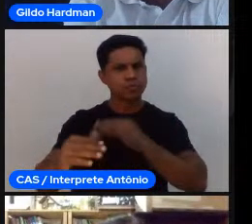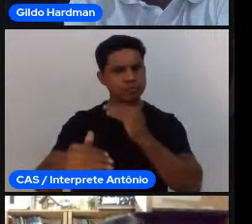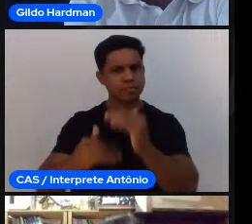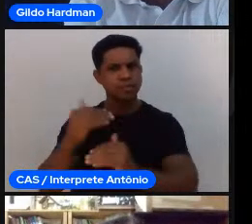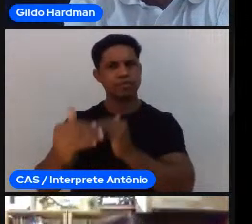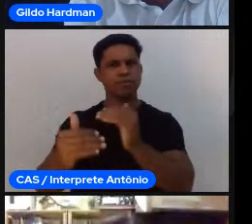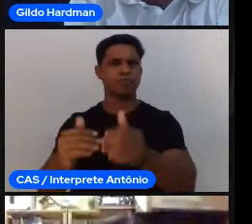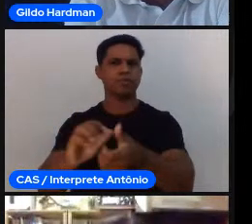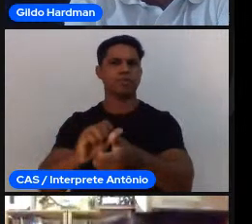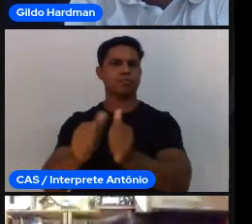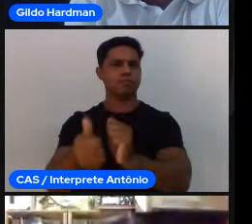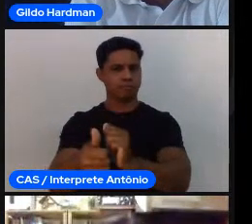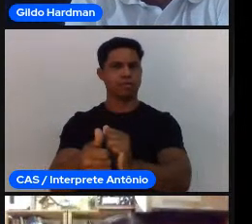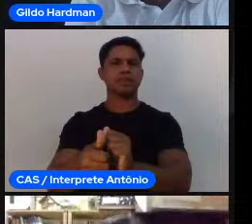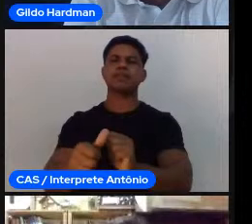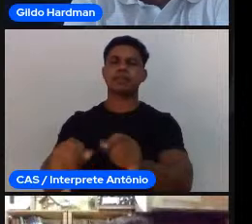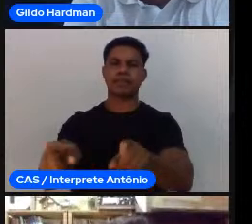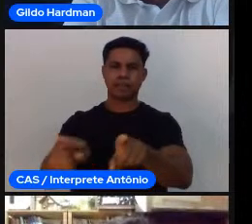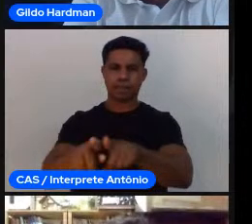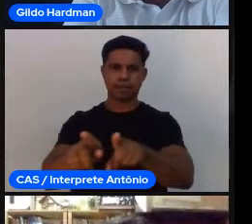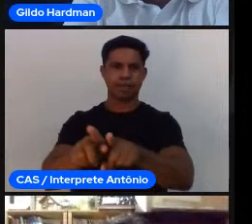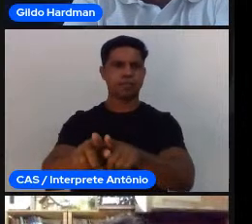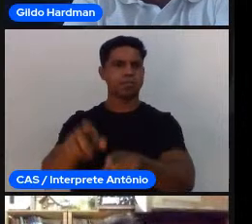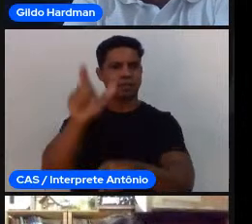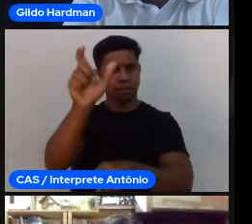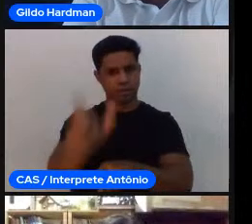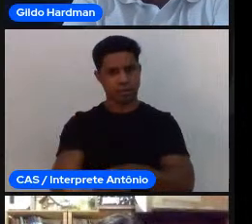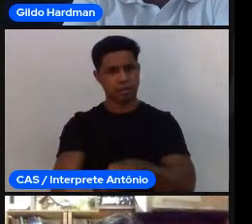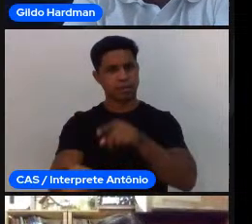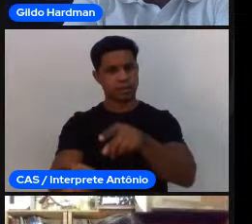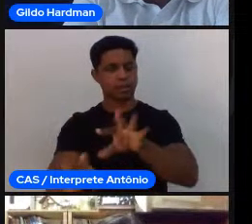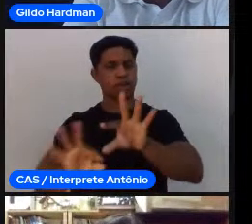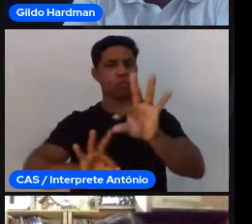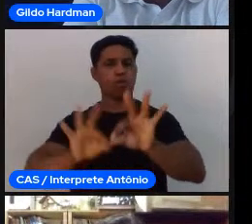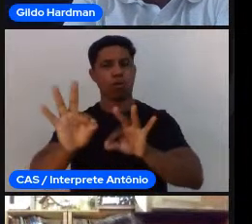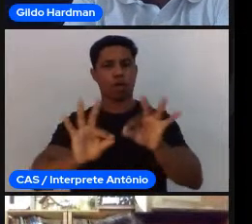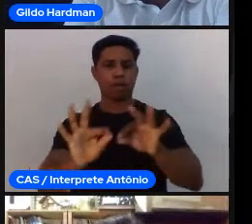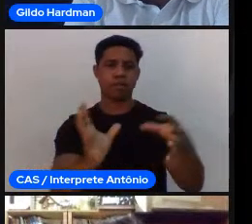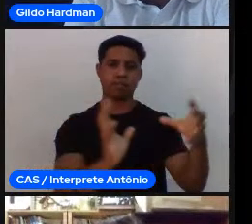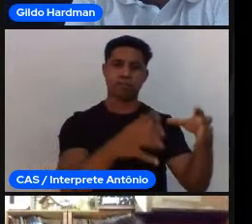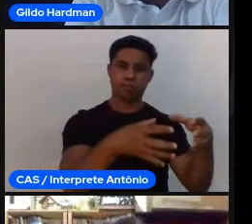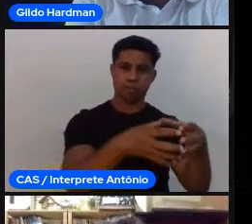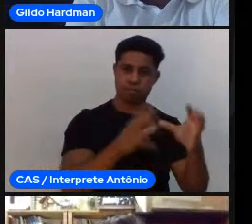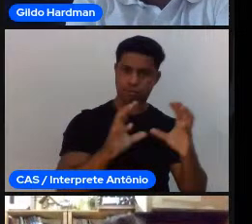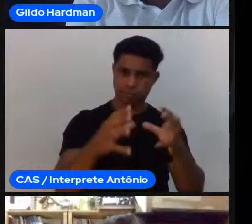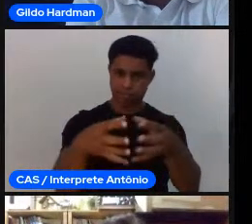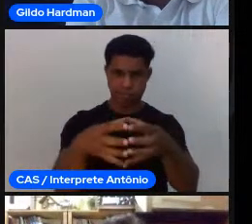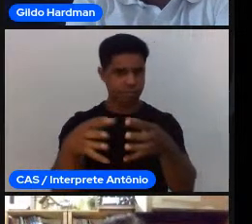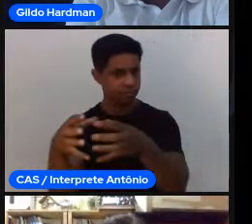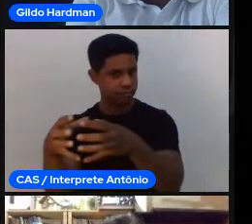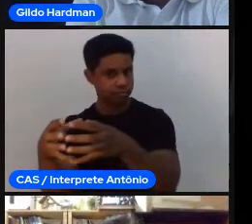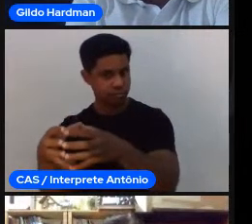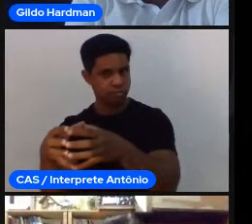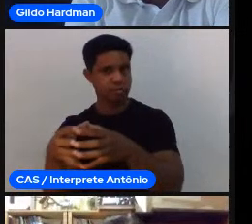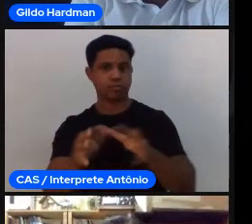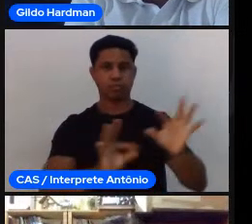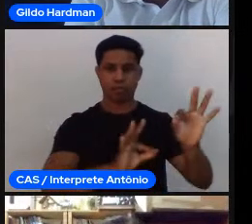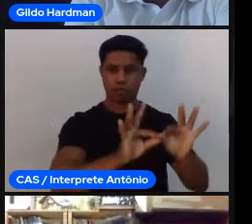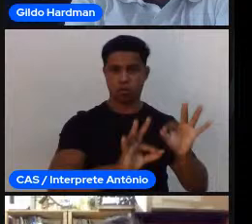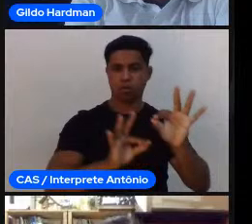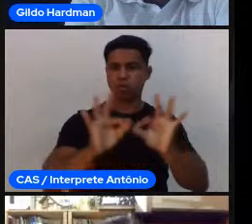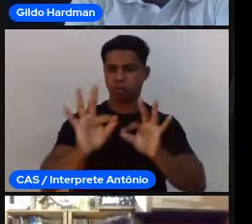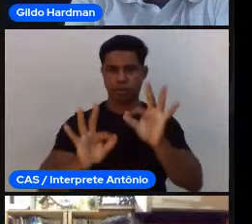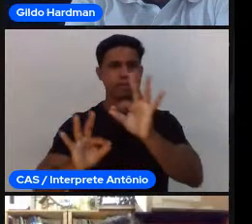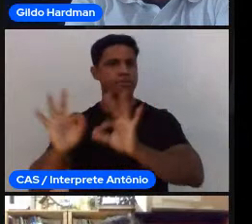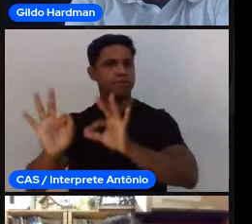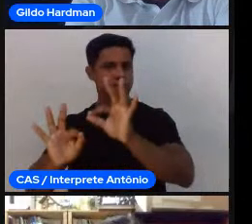decidirem como organizar a sua equipe ao invés de nós dirigirmos isso questionar sobre determinados conflitos que aparecem no jogo